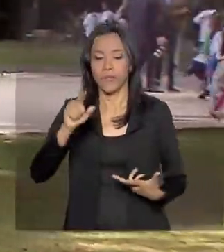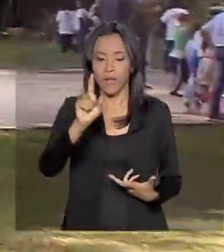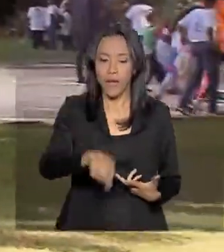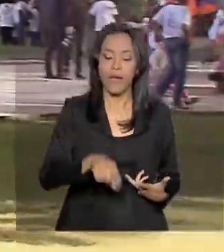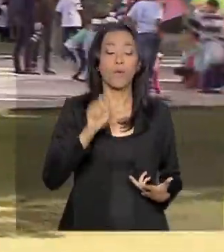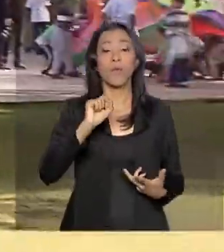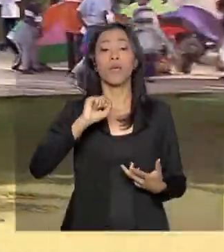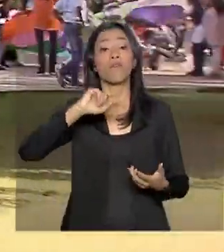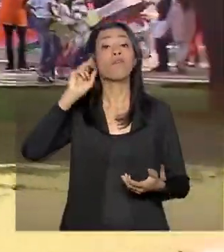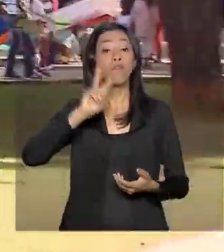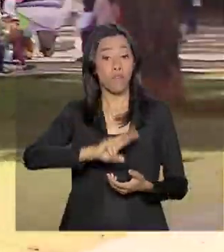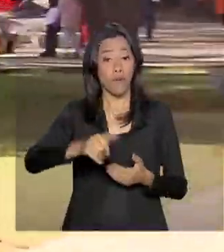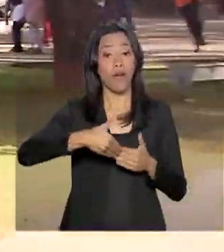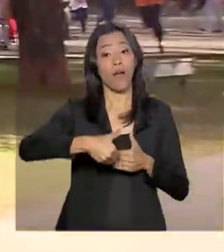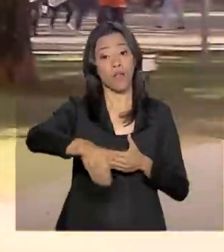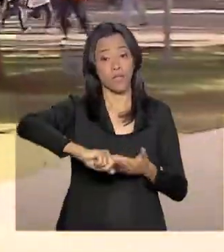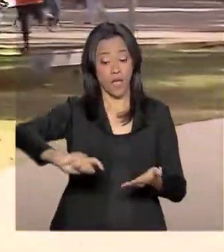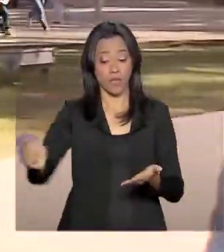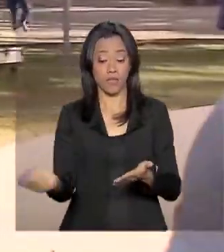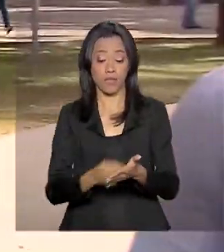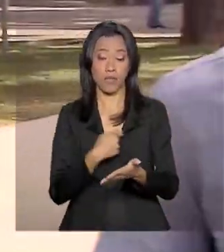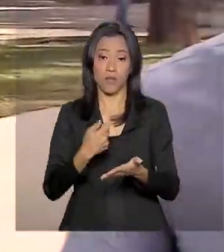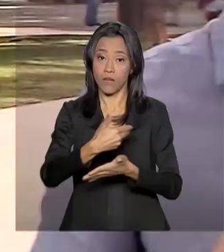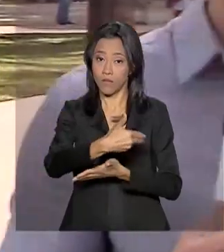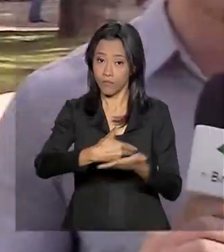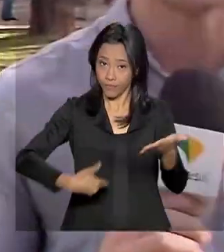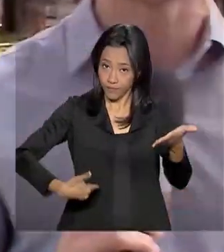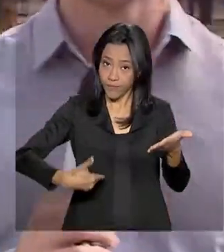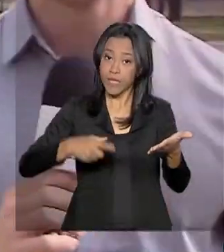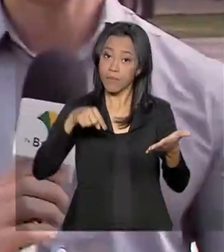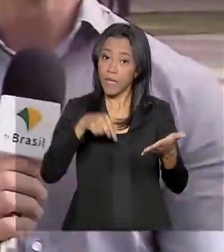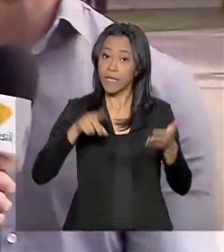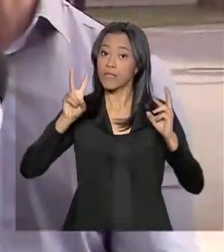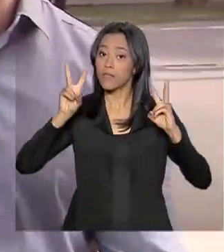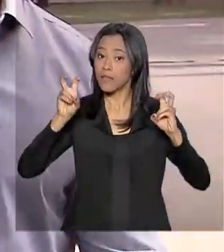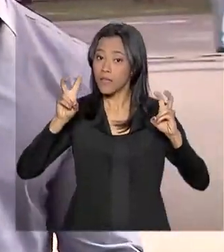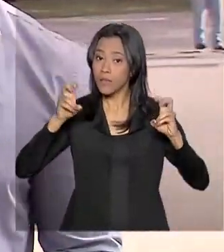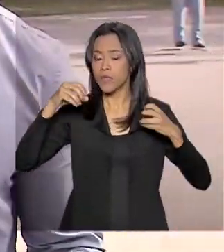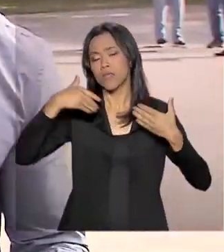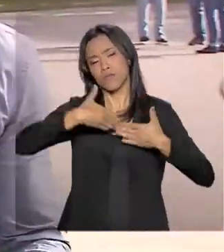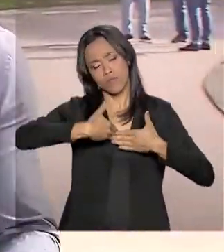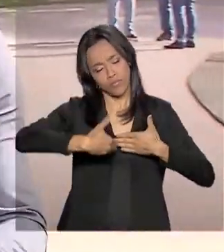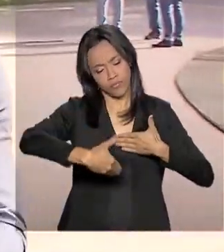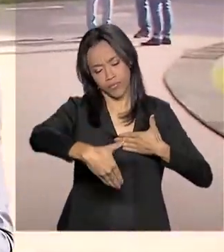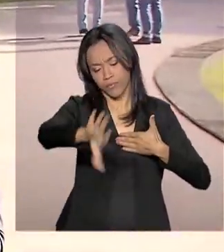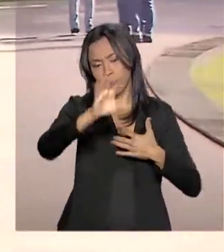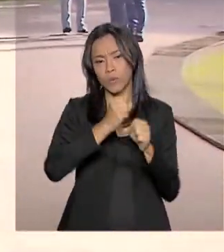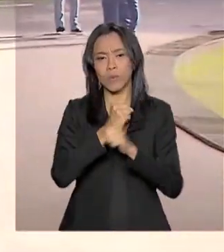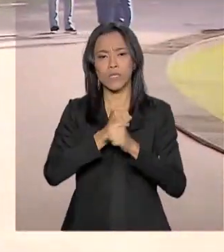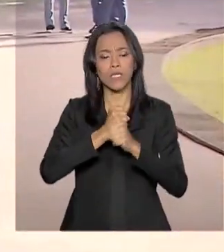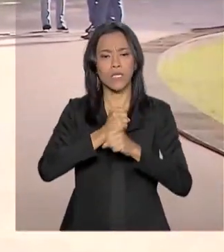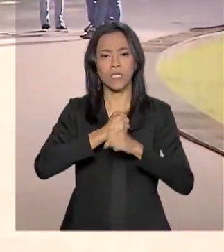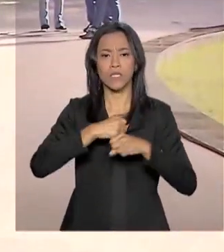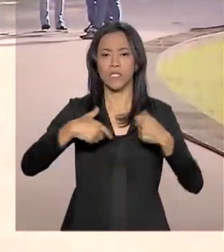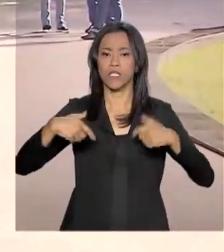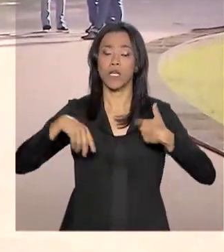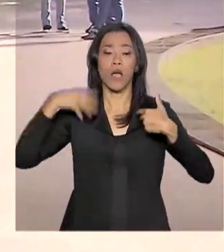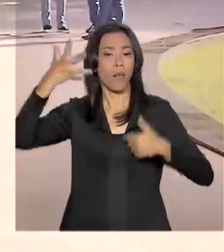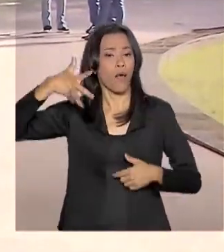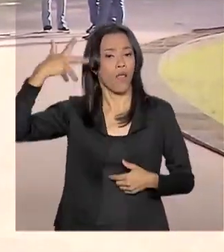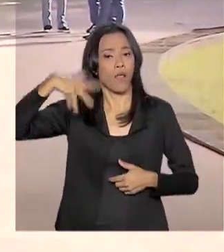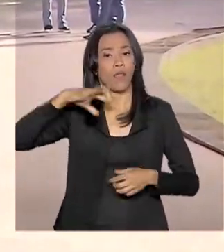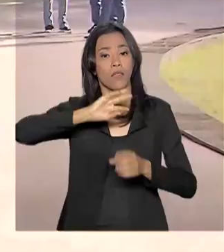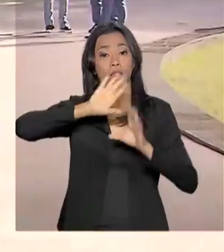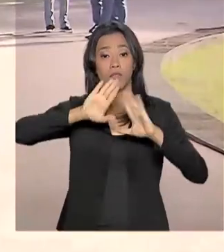inclusive, assinado um acordo para que esse tema seja discutido nas escolas ao longo dos anos. O Ministério Público do Trabalho